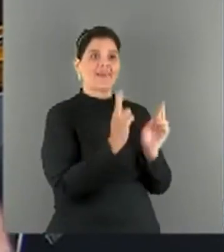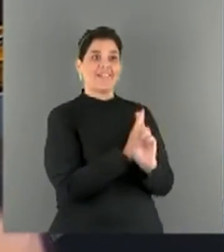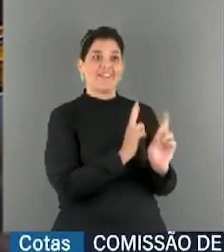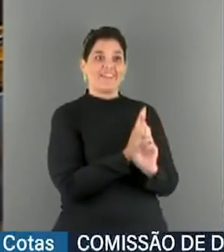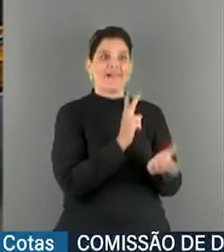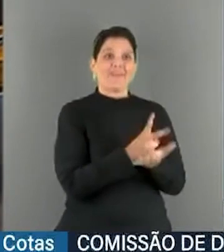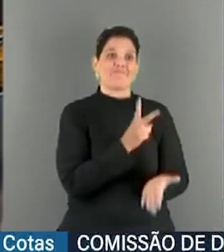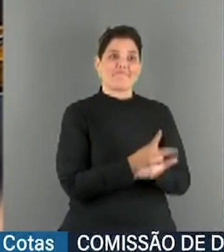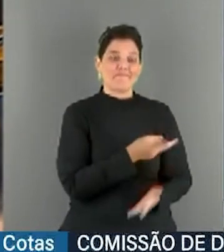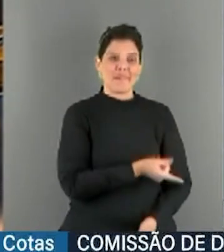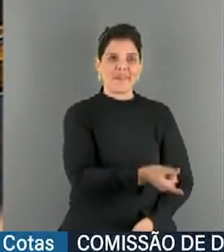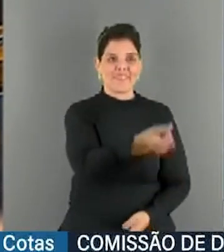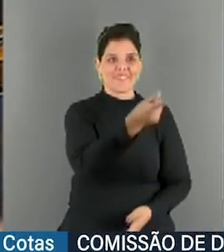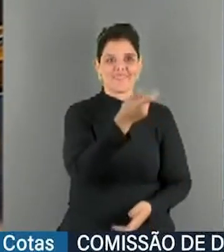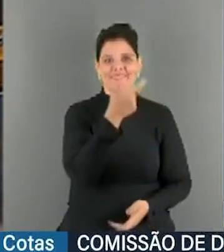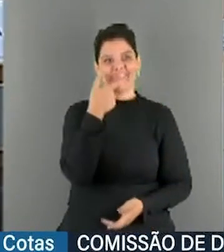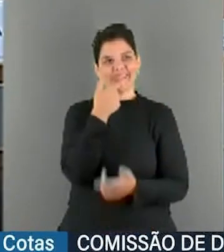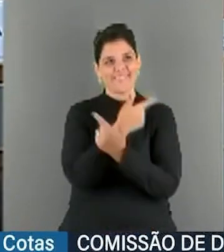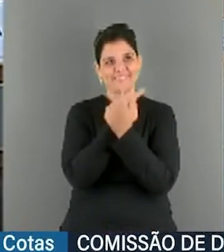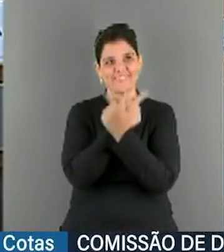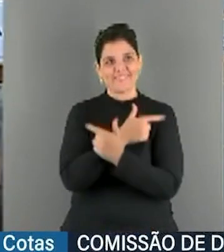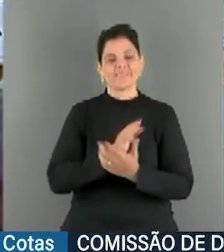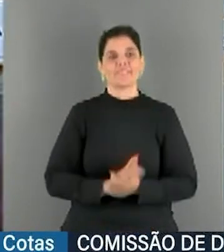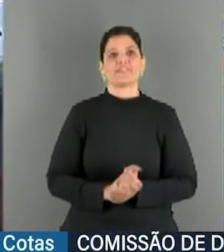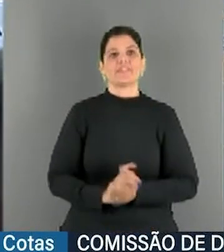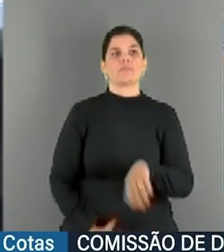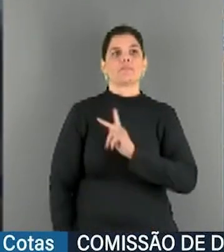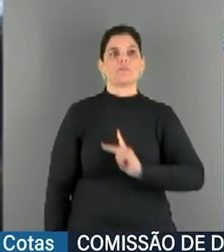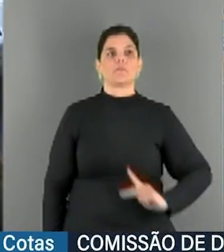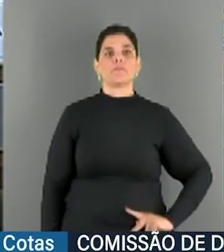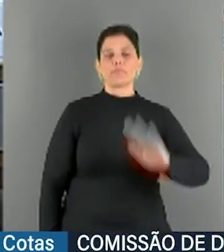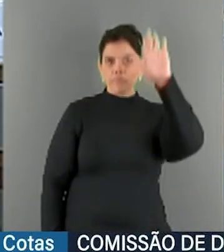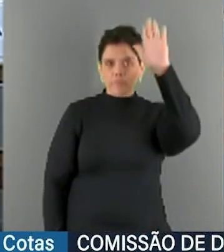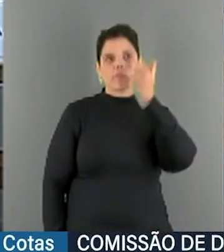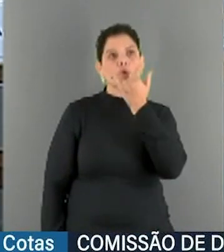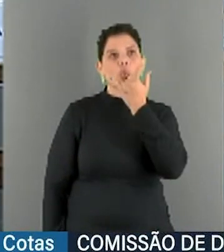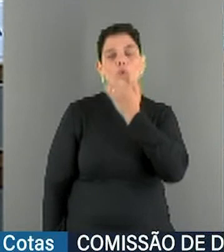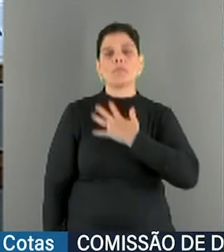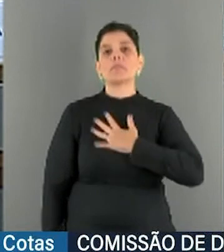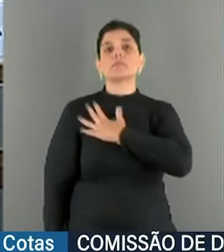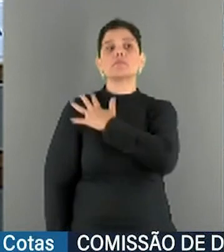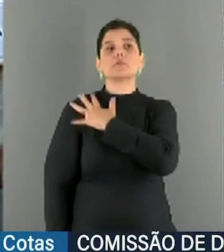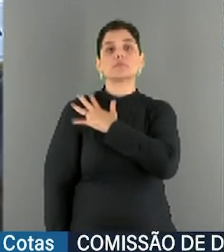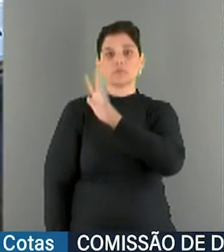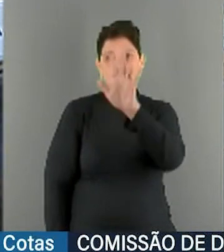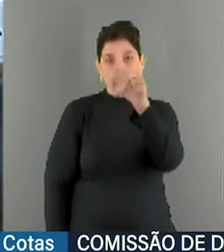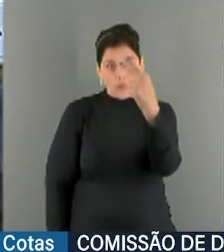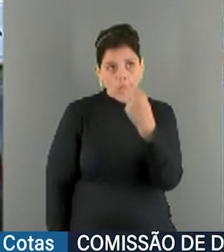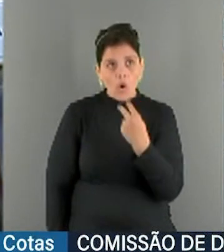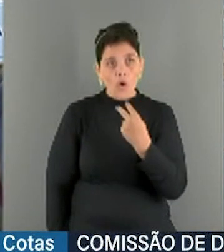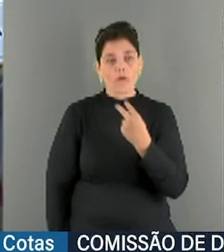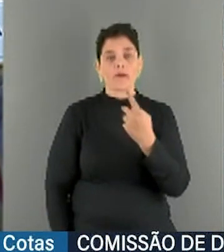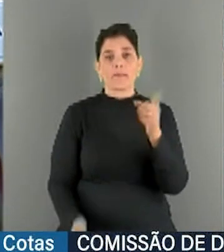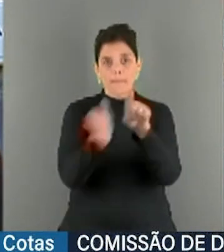Presidente, só pela... Presidente, aqui, relatora, só pela... General, é uma coisa importante.